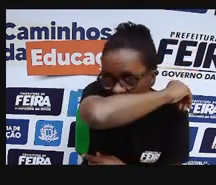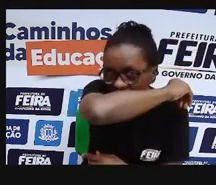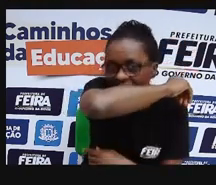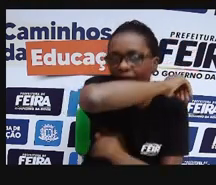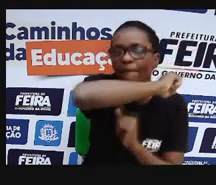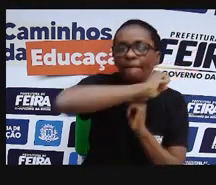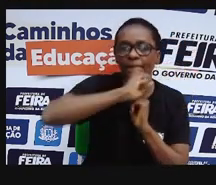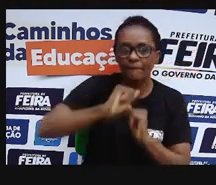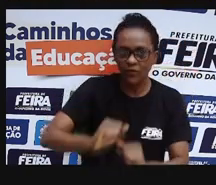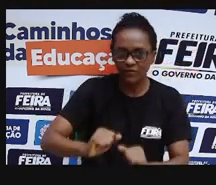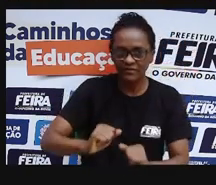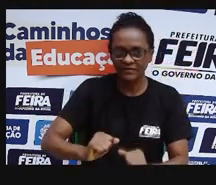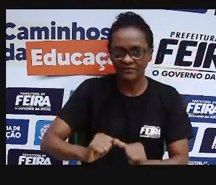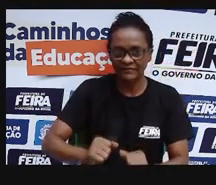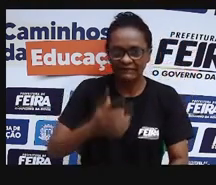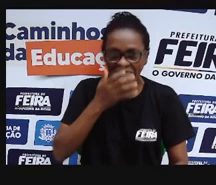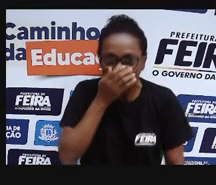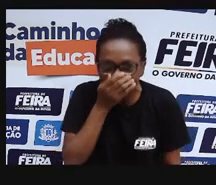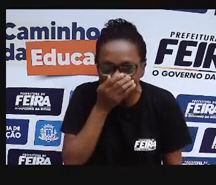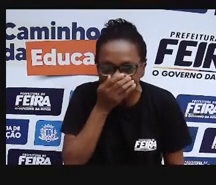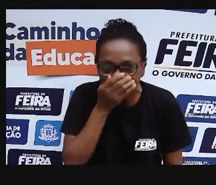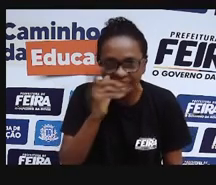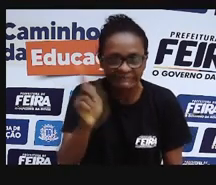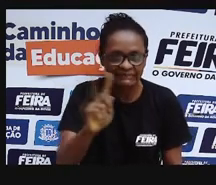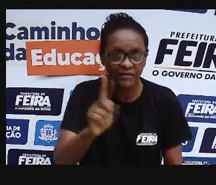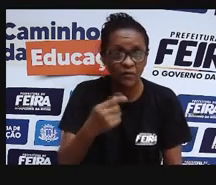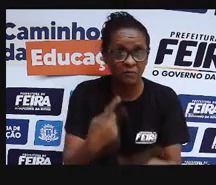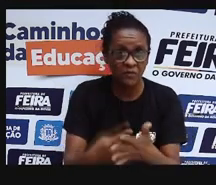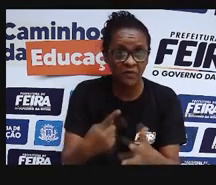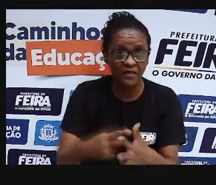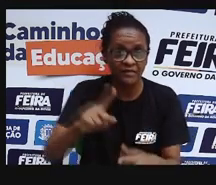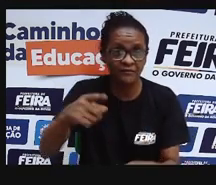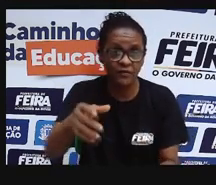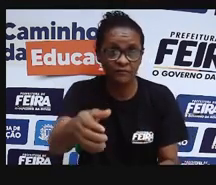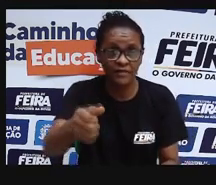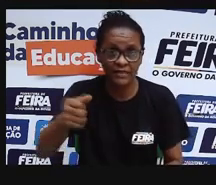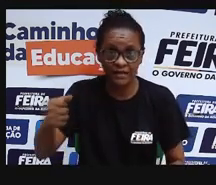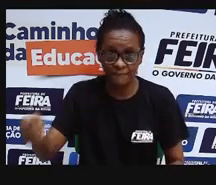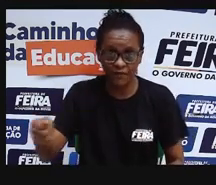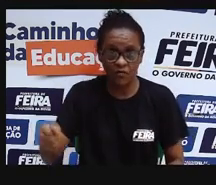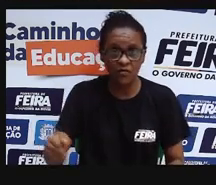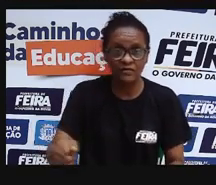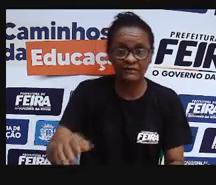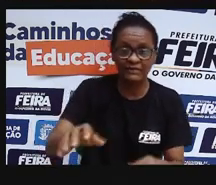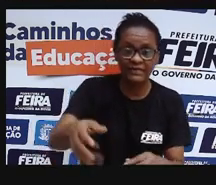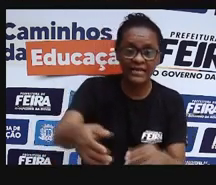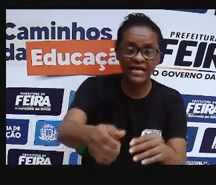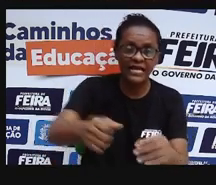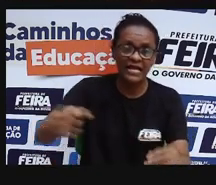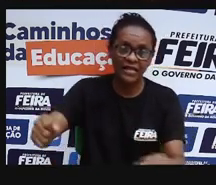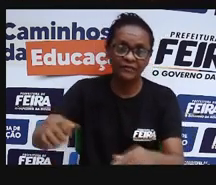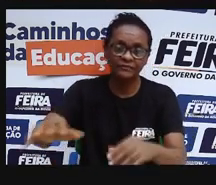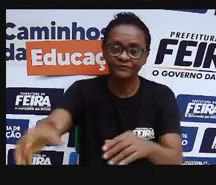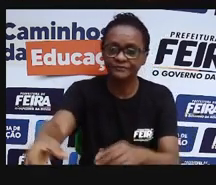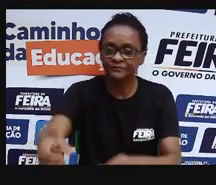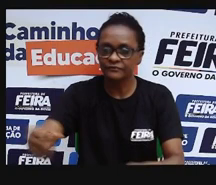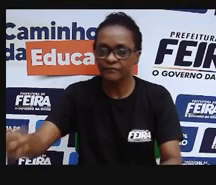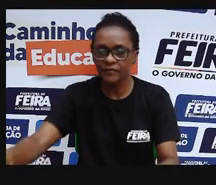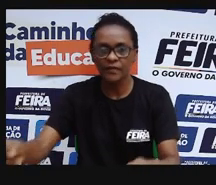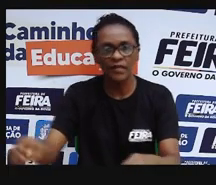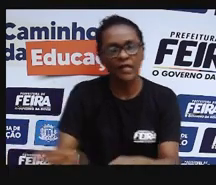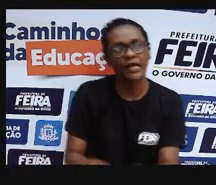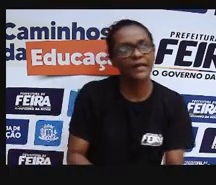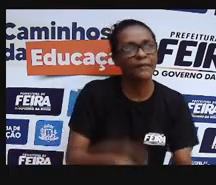Porque as mãos, constantemente a gente toca nos aparelhos, nos objetos ao nosso redor, nas pessoas. Então,